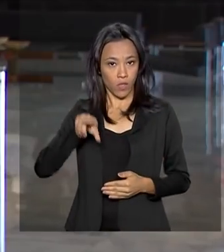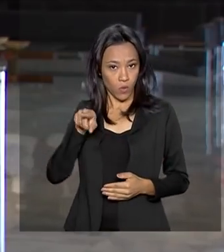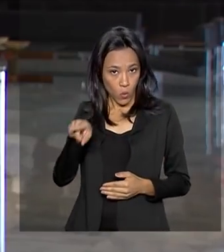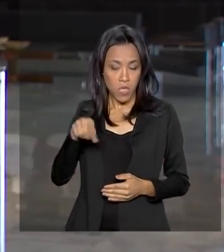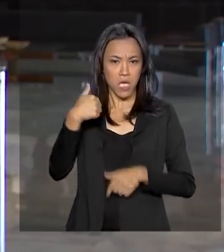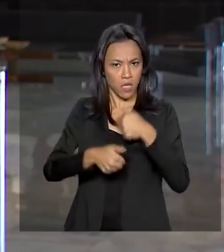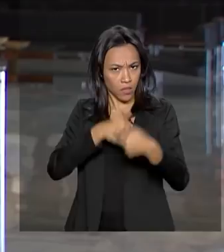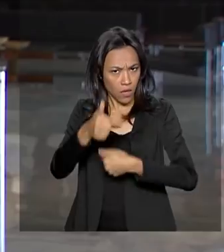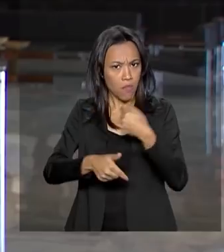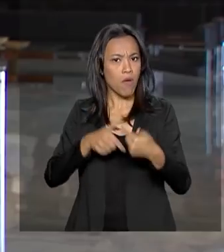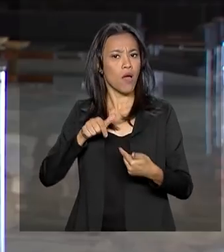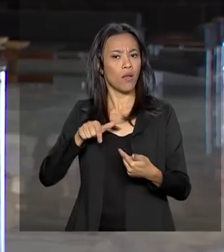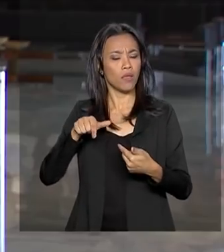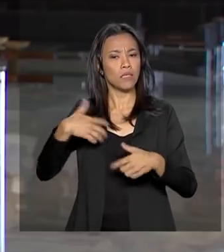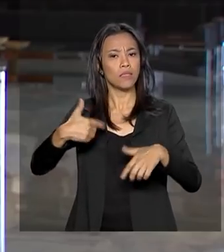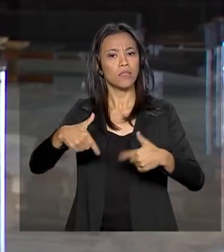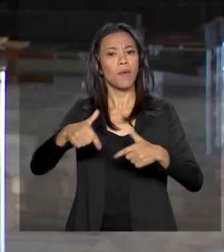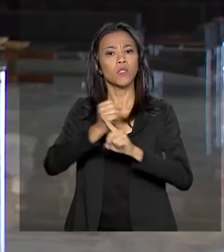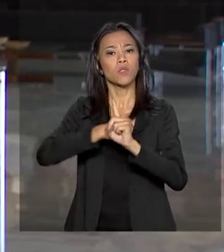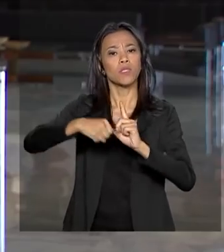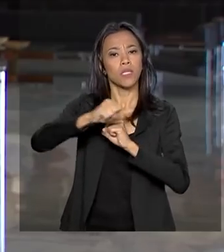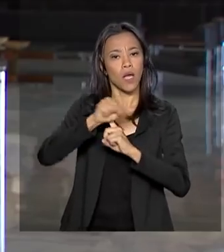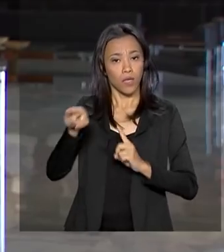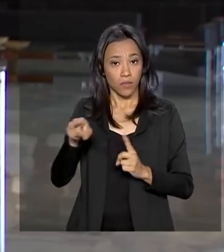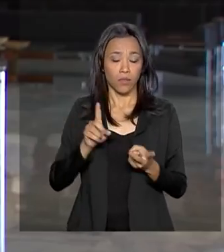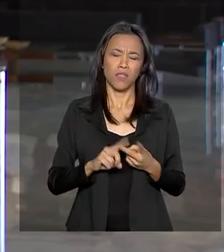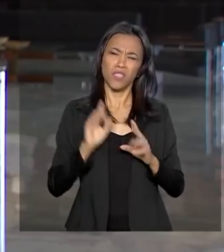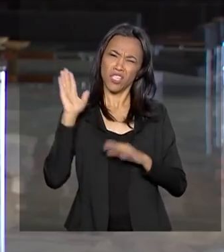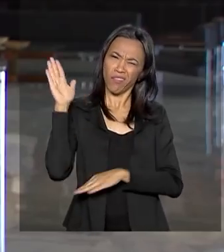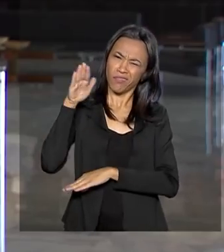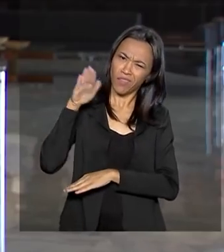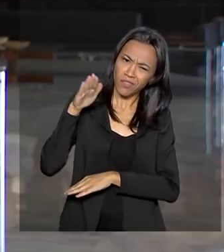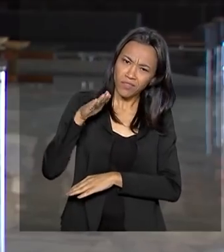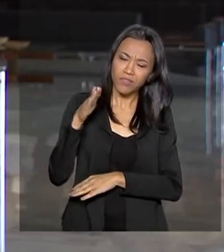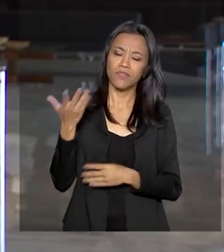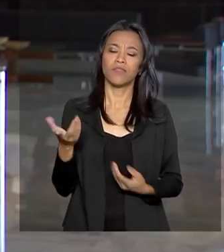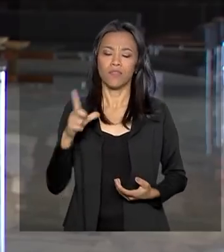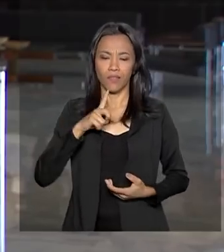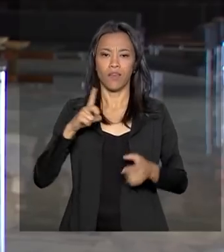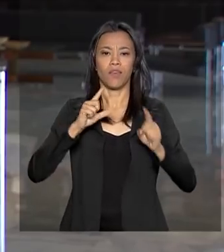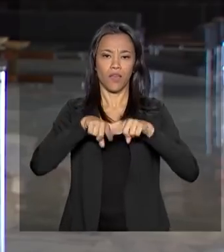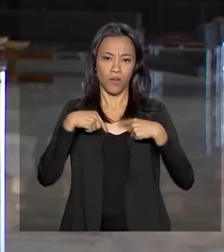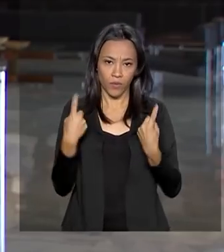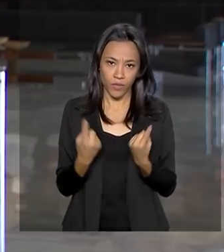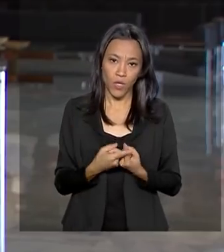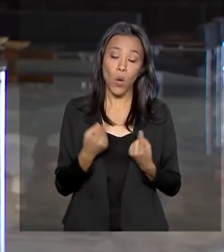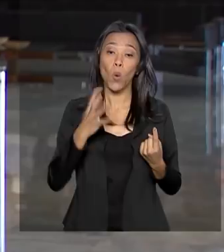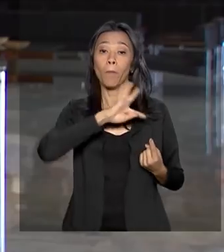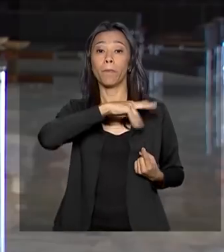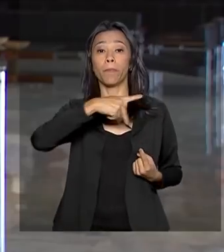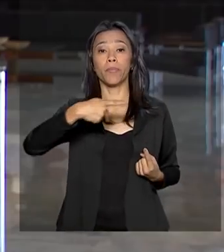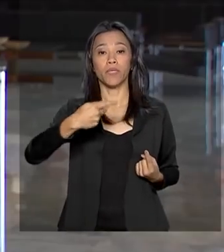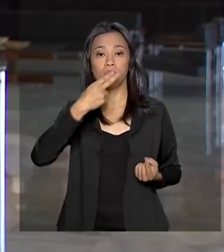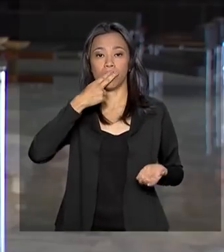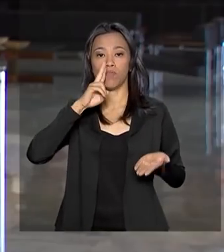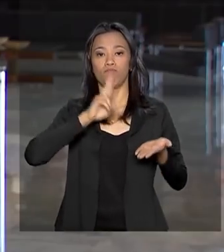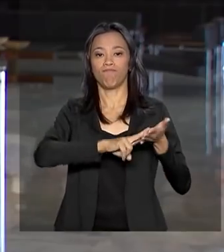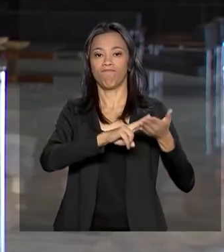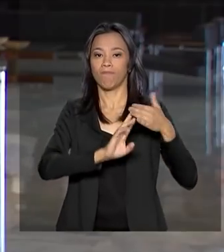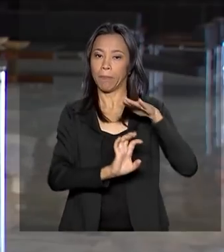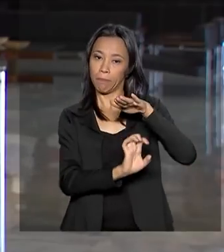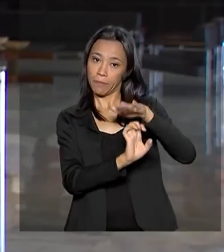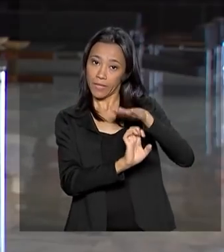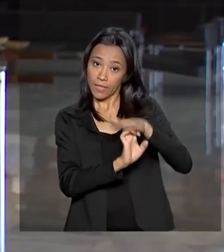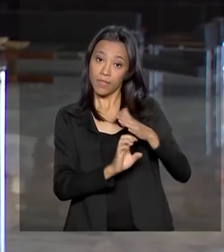Sociais, Irmã Dulce. Mas, para o final do dia, o presidente Jair Bolsonaro tem reuniões com o presidente dos Correios, general Floriano Peixoto,